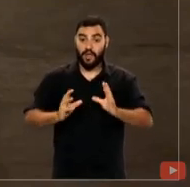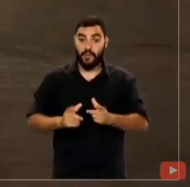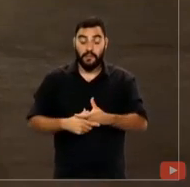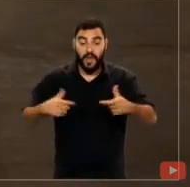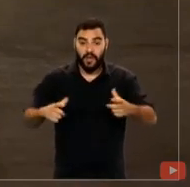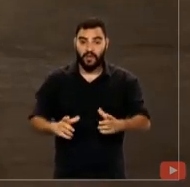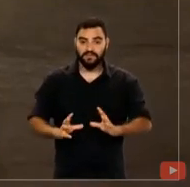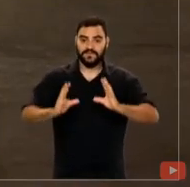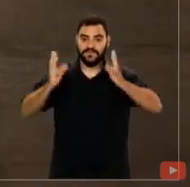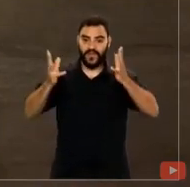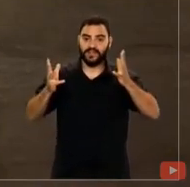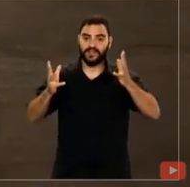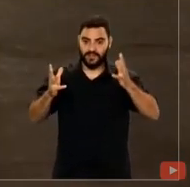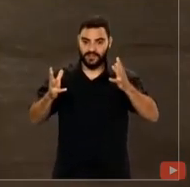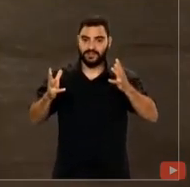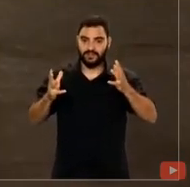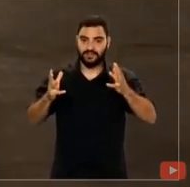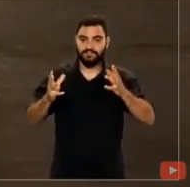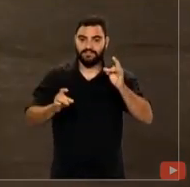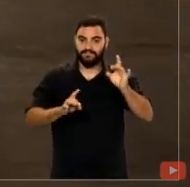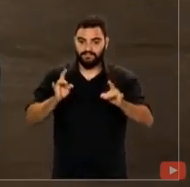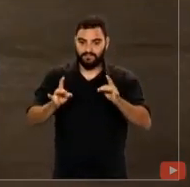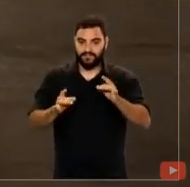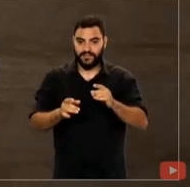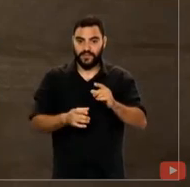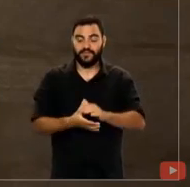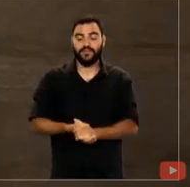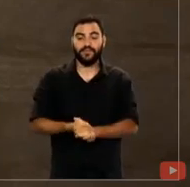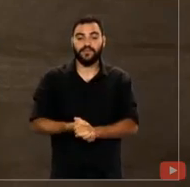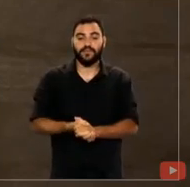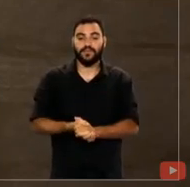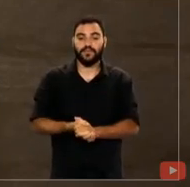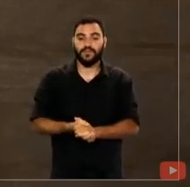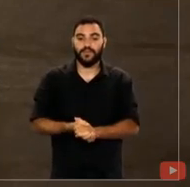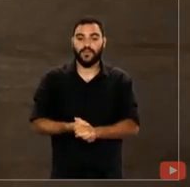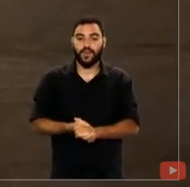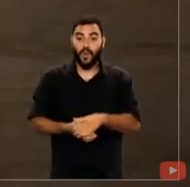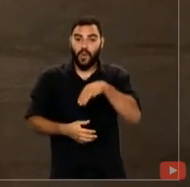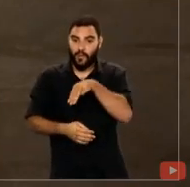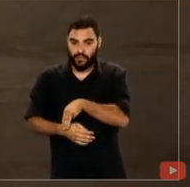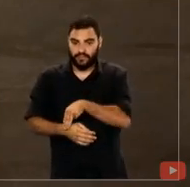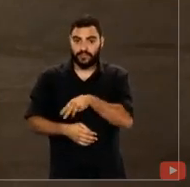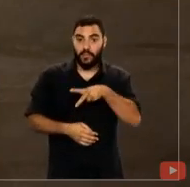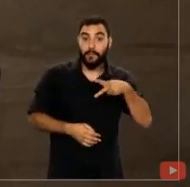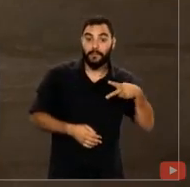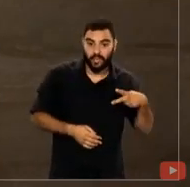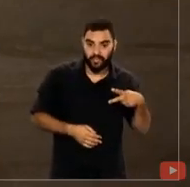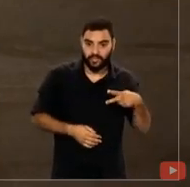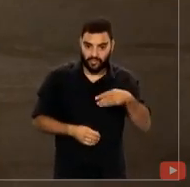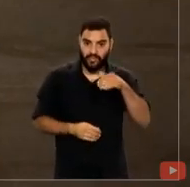o momento áureo da cidadania. O Ministério Público Eleitoral